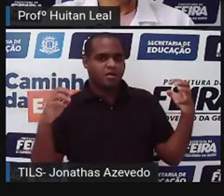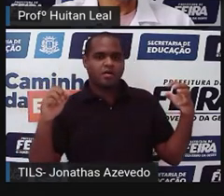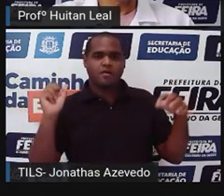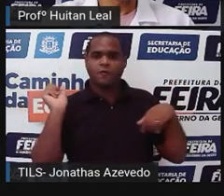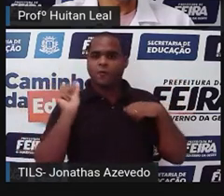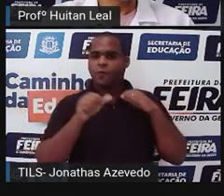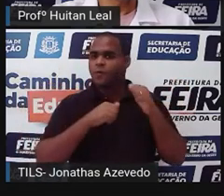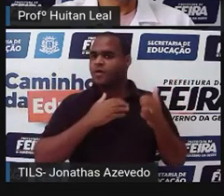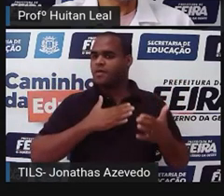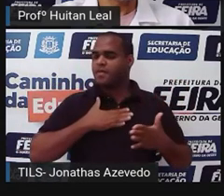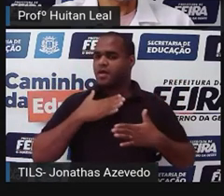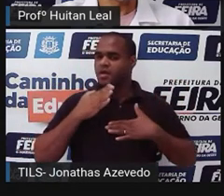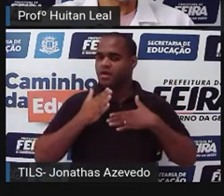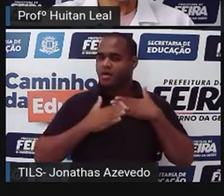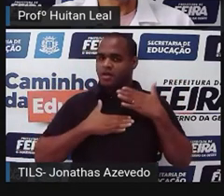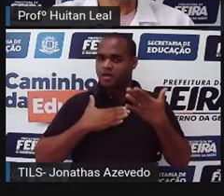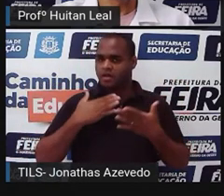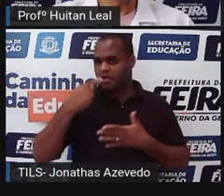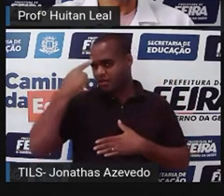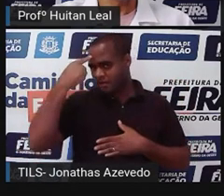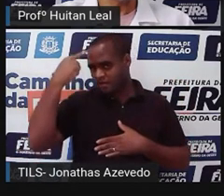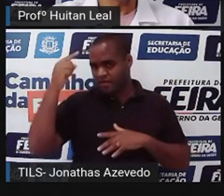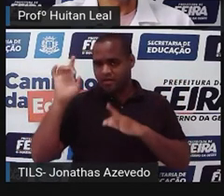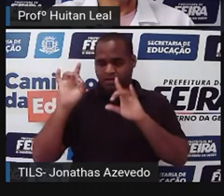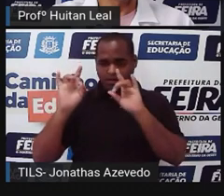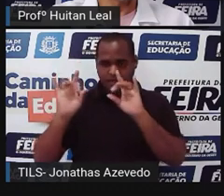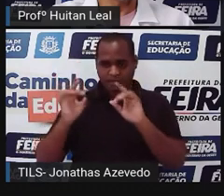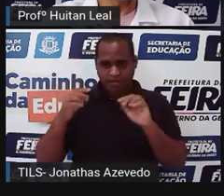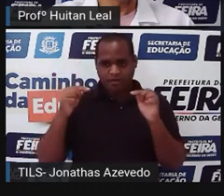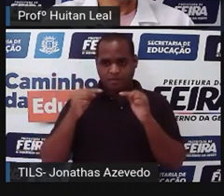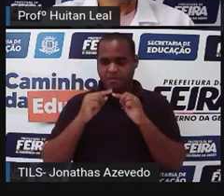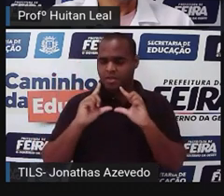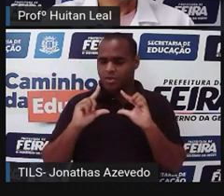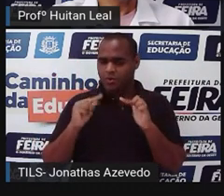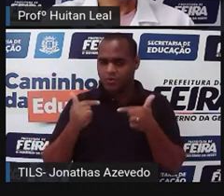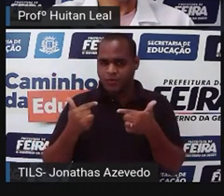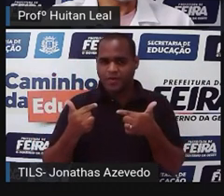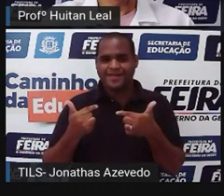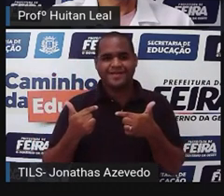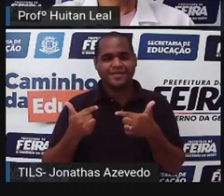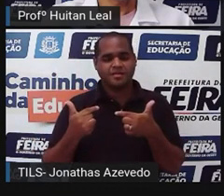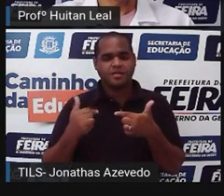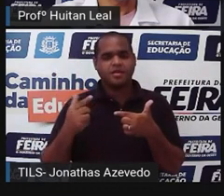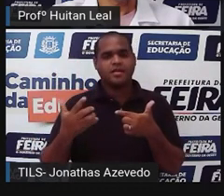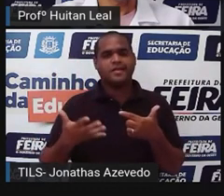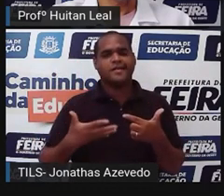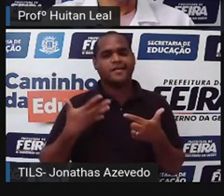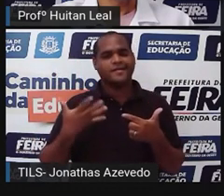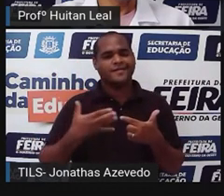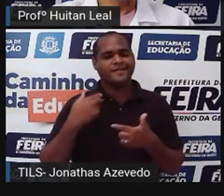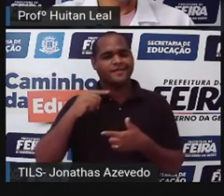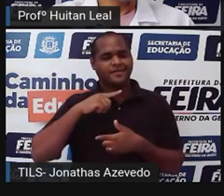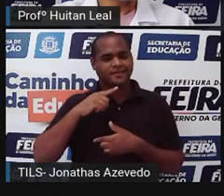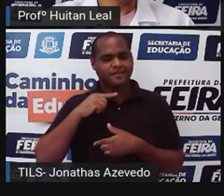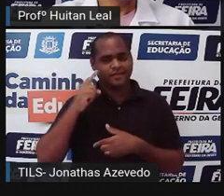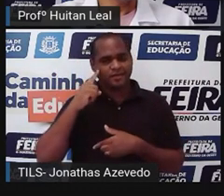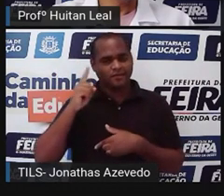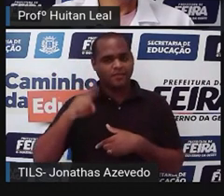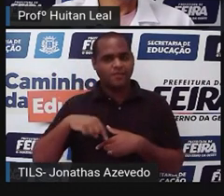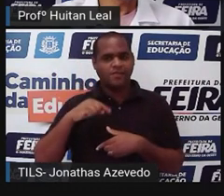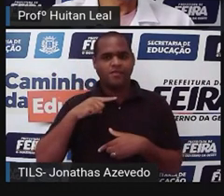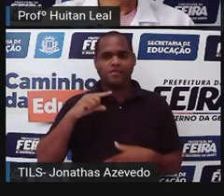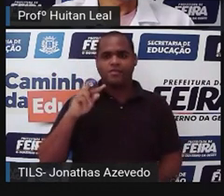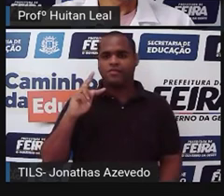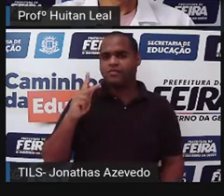surpresa, imaginando o que era um maravilhoso golpe de sorte. Encantado, eu me chamo Hugo, disse o reflexo,